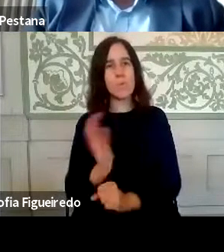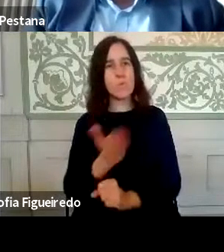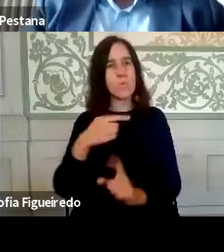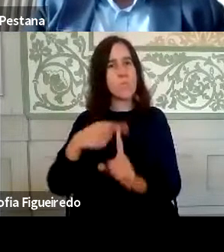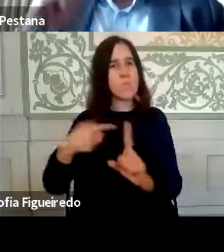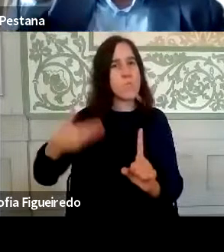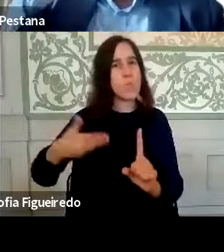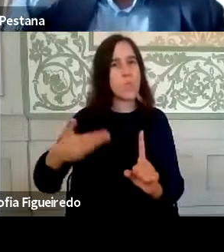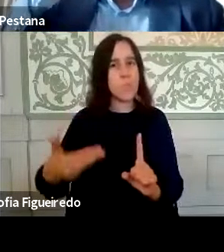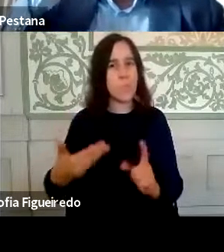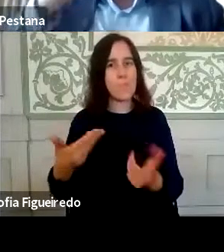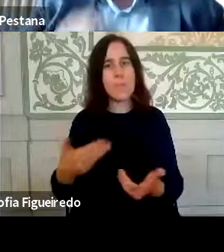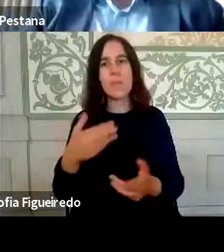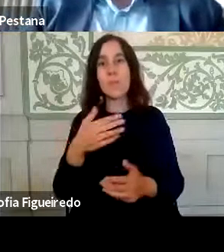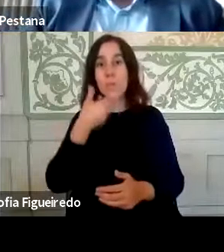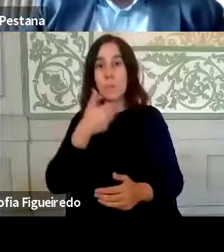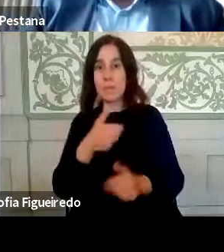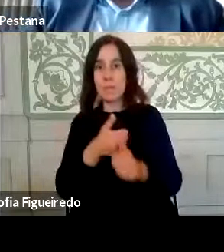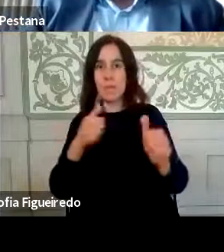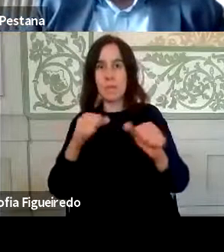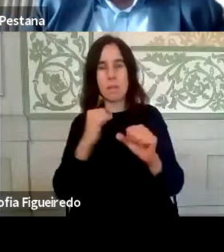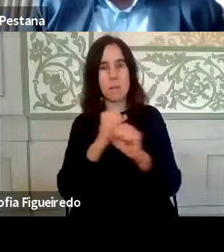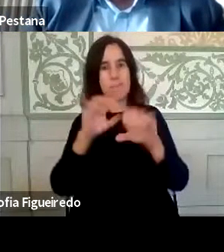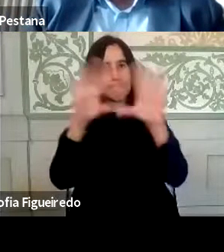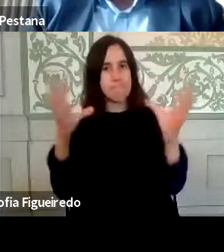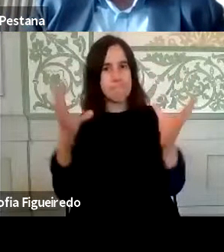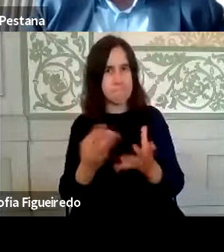data? Desta experiência de teletrabalho generalizado e massificado?